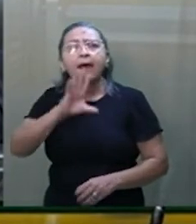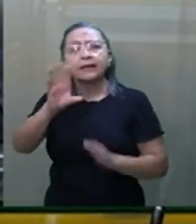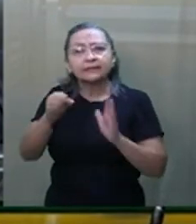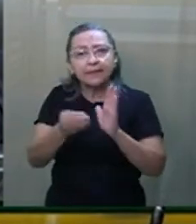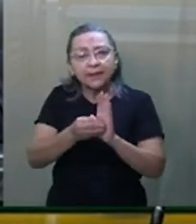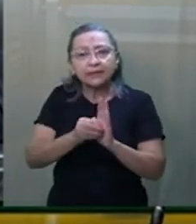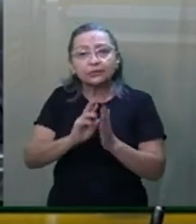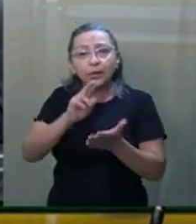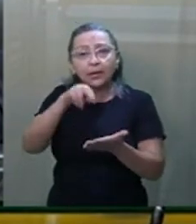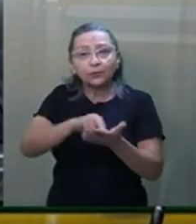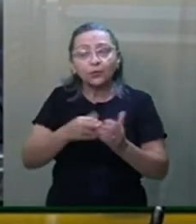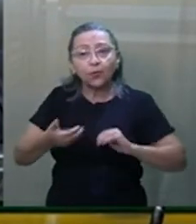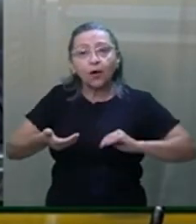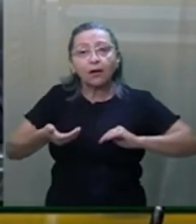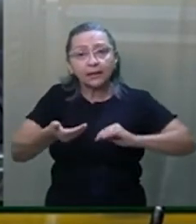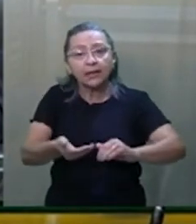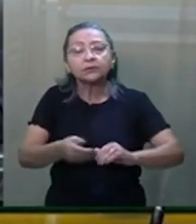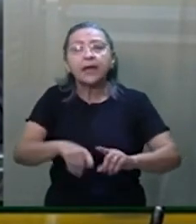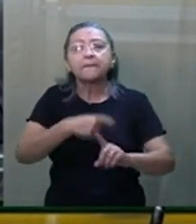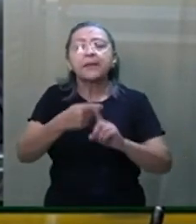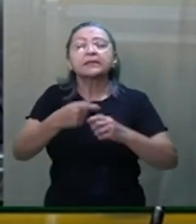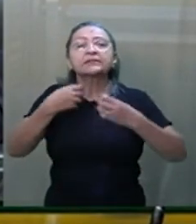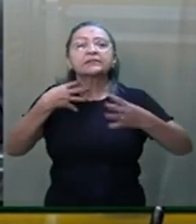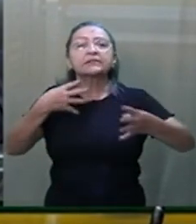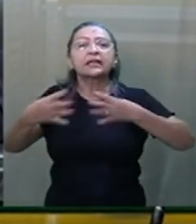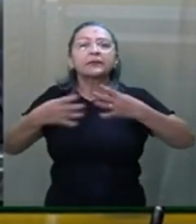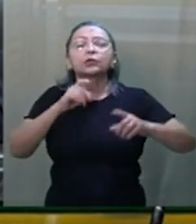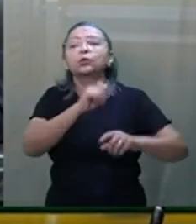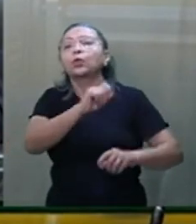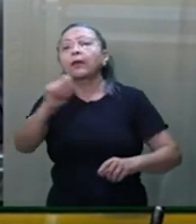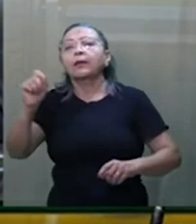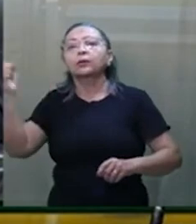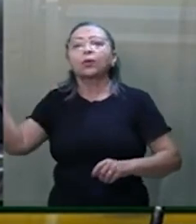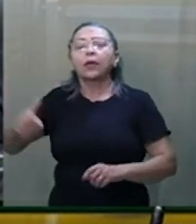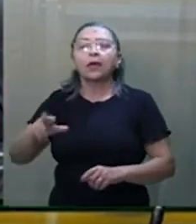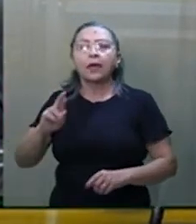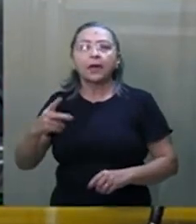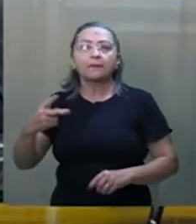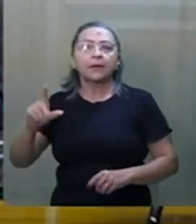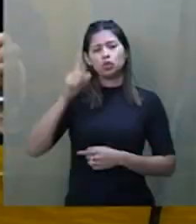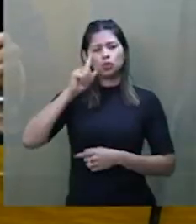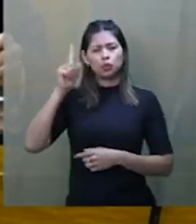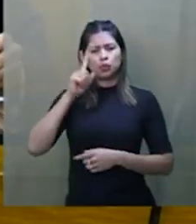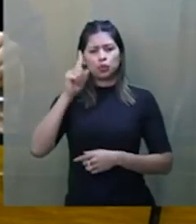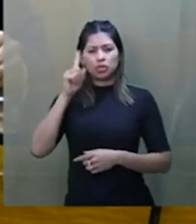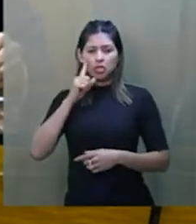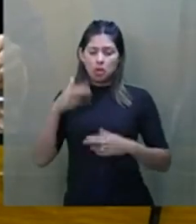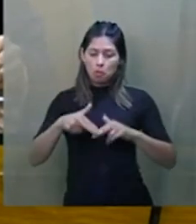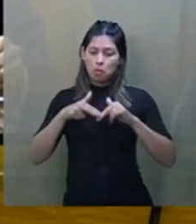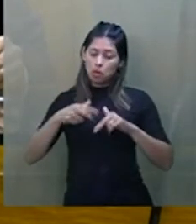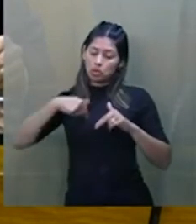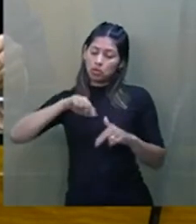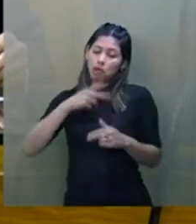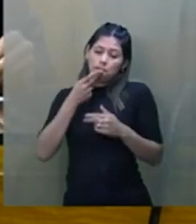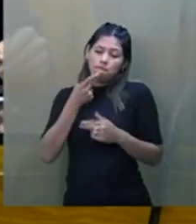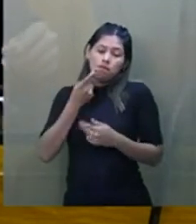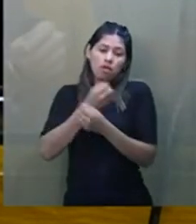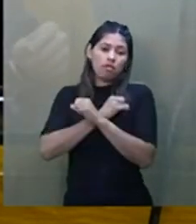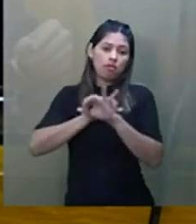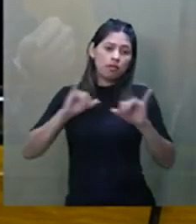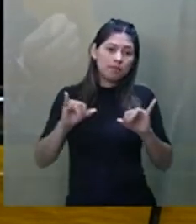de relator do Congresso Nacional são mais transparentes que as do RP2, do Poder Executivo. Portanto, é esse registro que eu gostaria